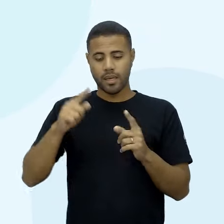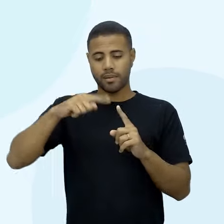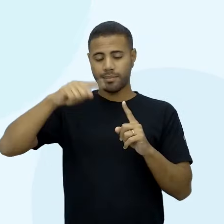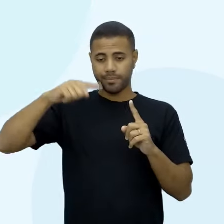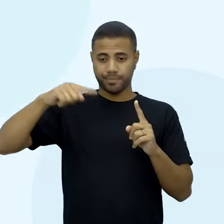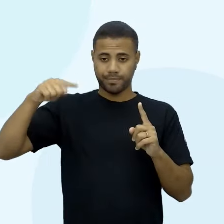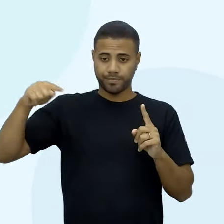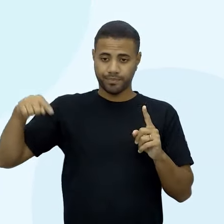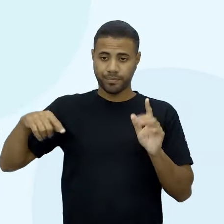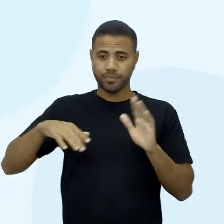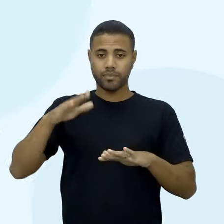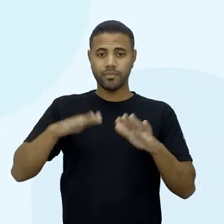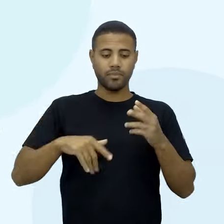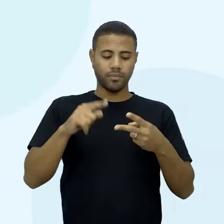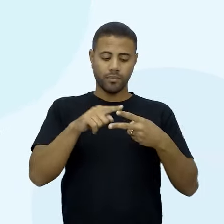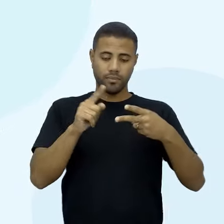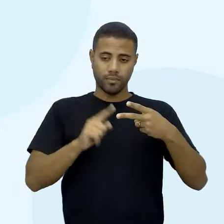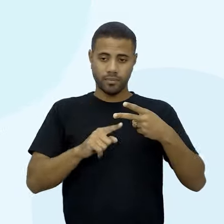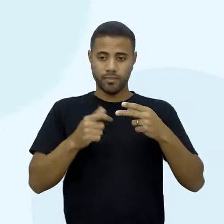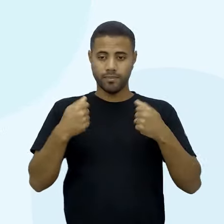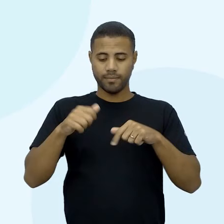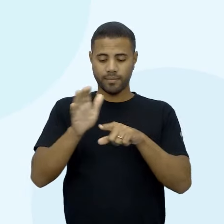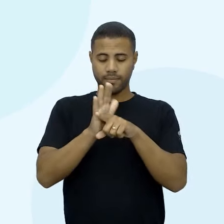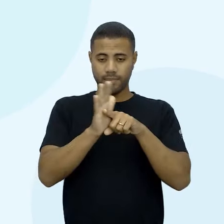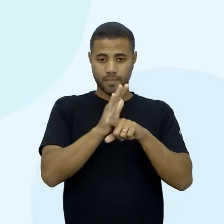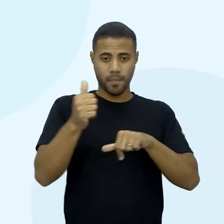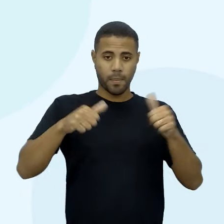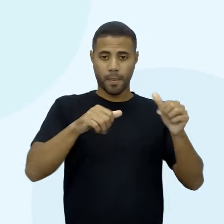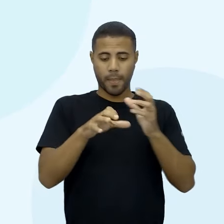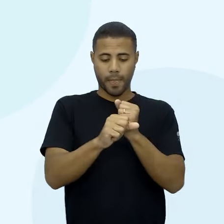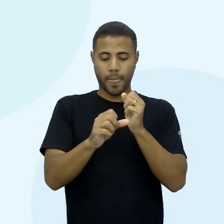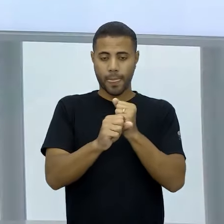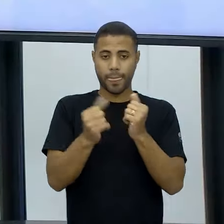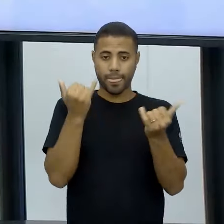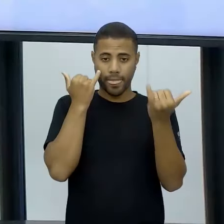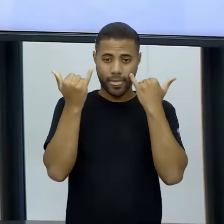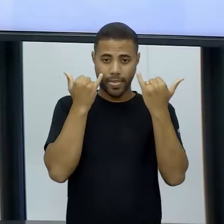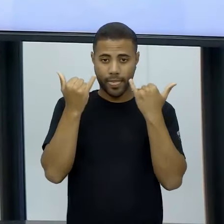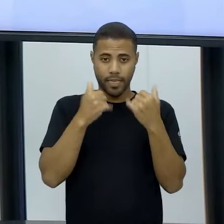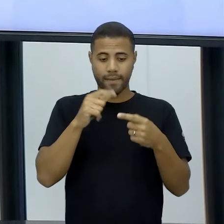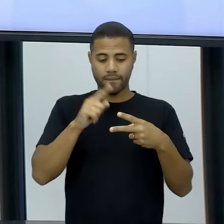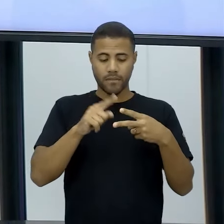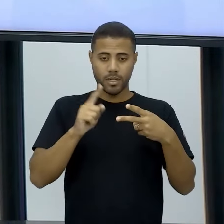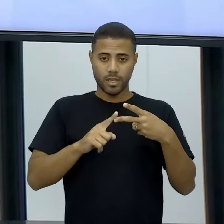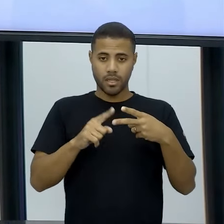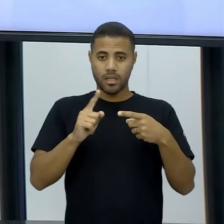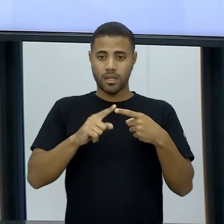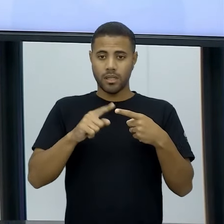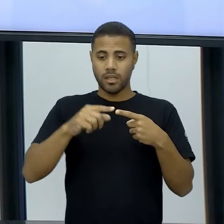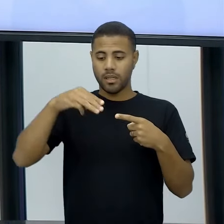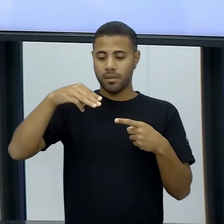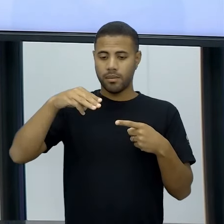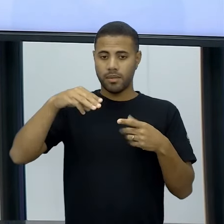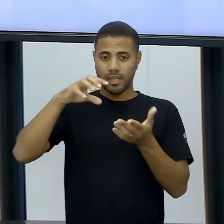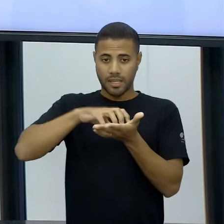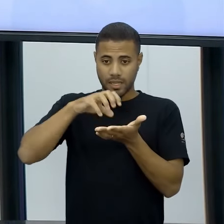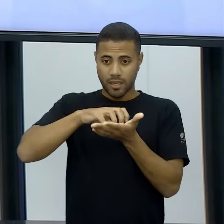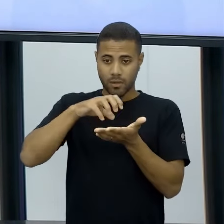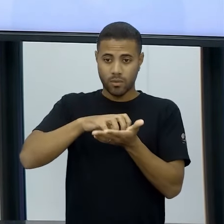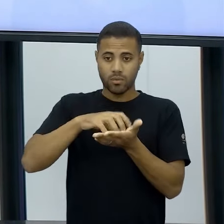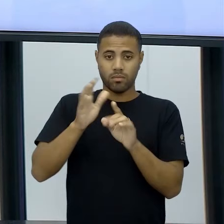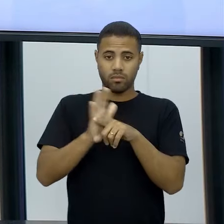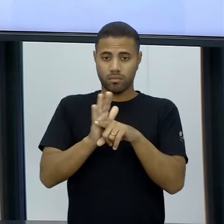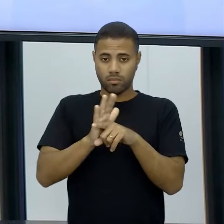duas medidas para se analisar dados aí, né? Existem as chamadas medidas de tendência central, tá?